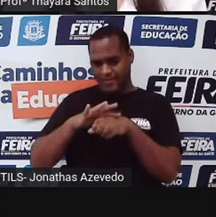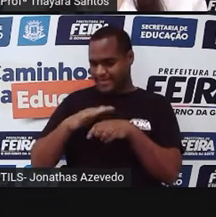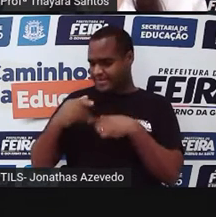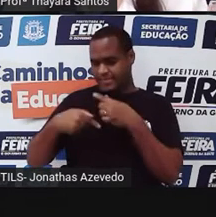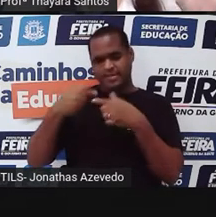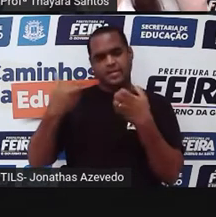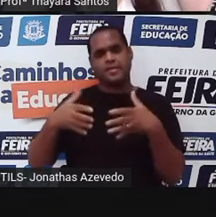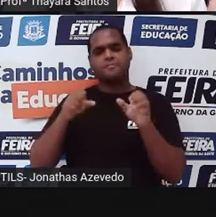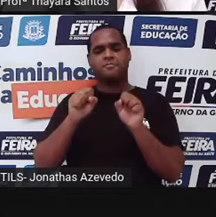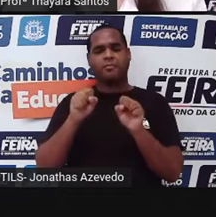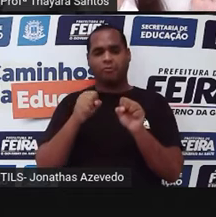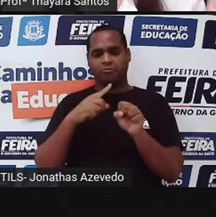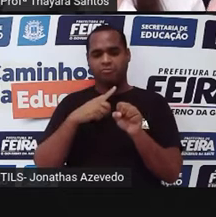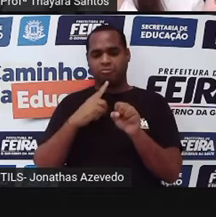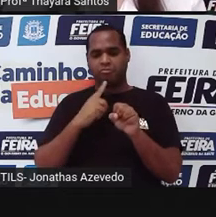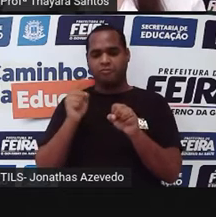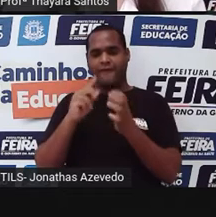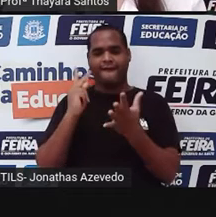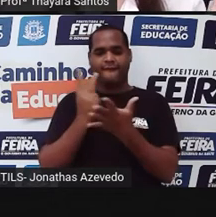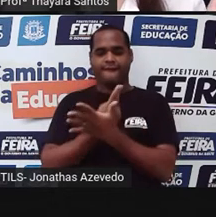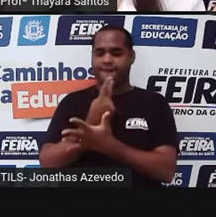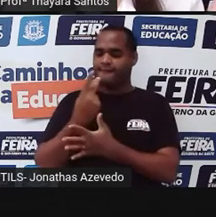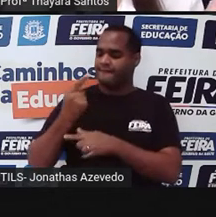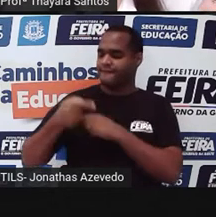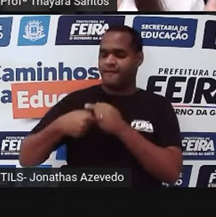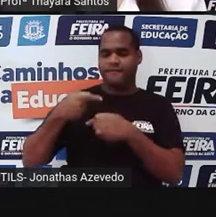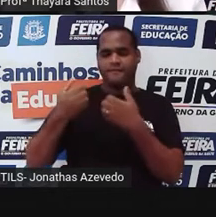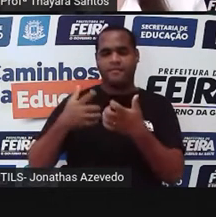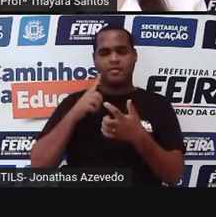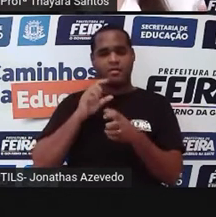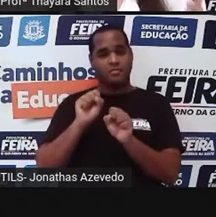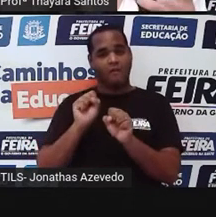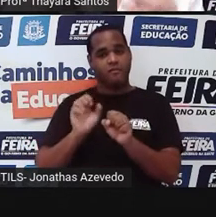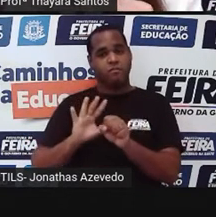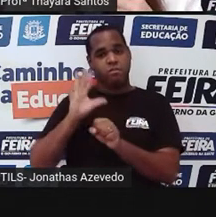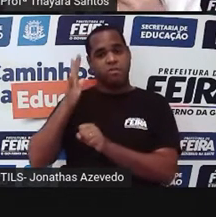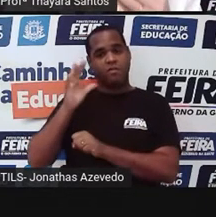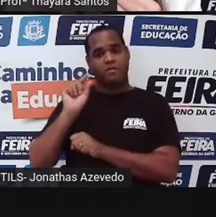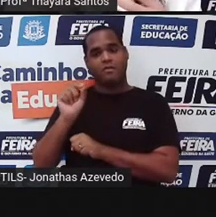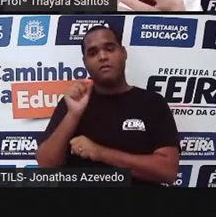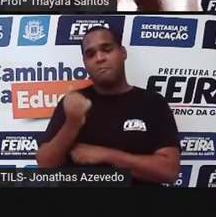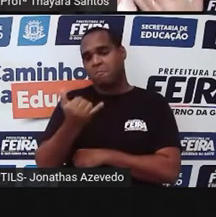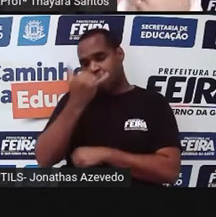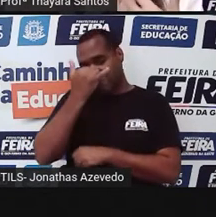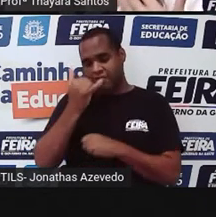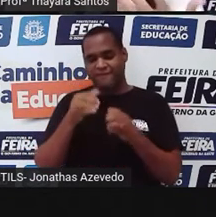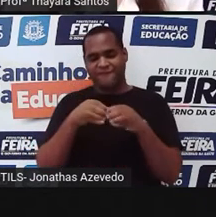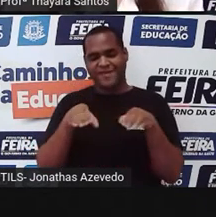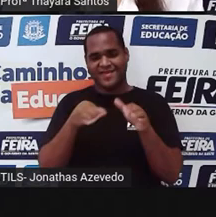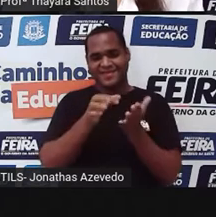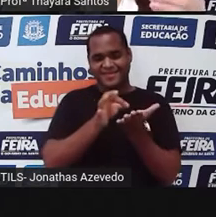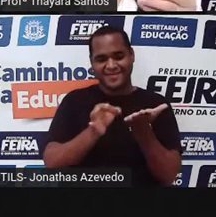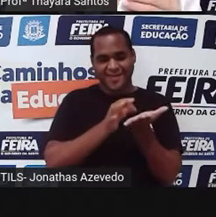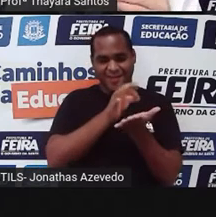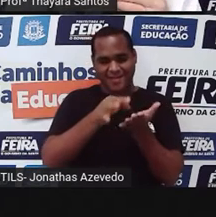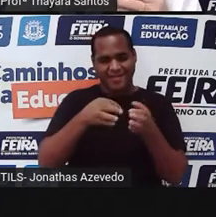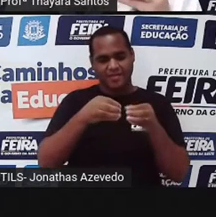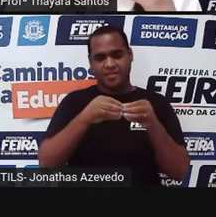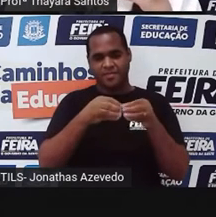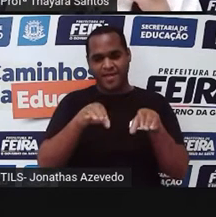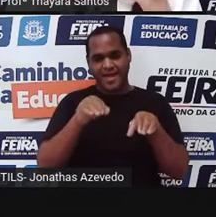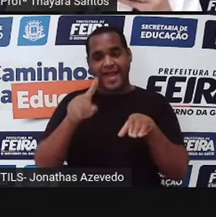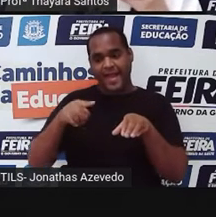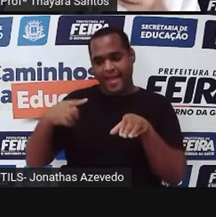elas podem ter vindo de erros genéticos que podem ocorrer na divisão, na nossa formação depois que o